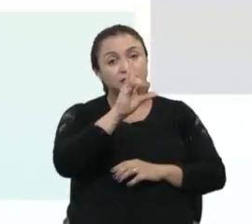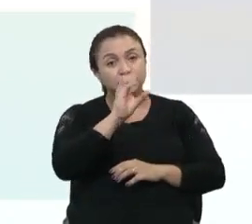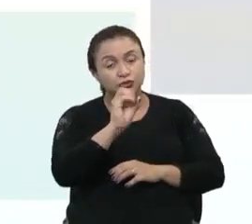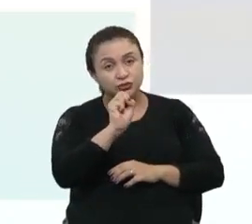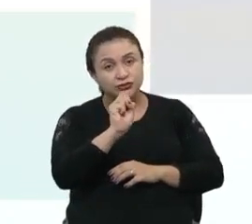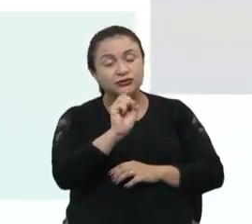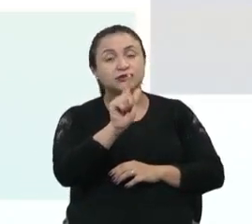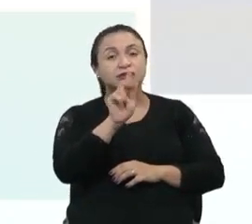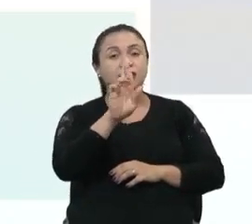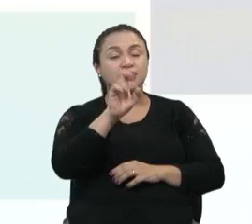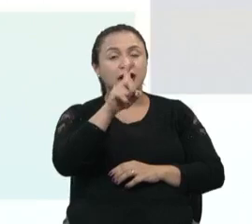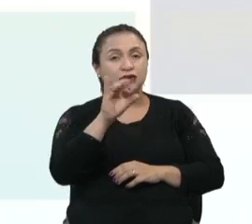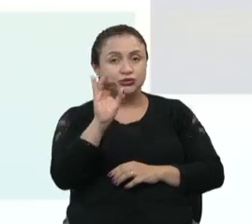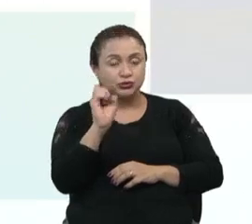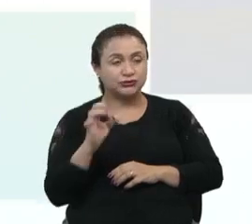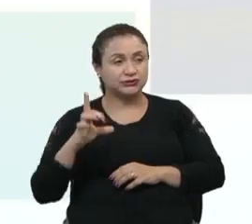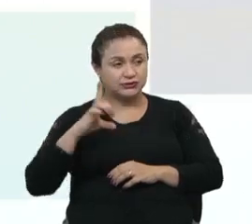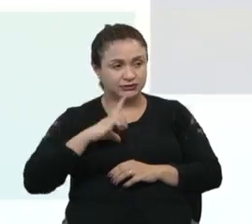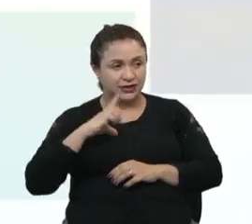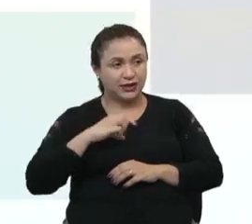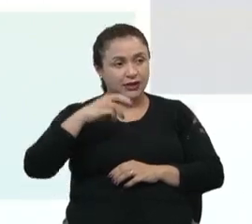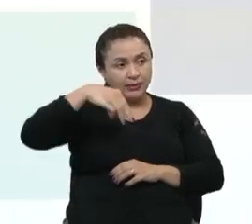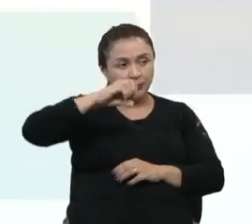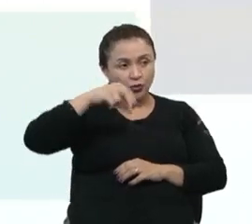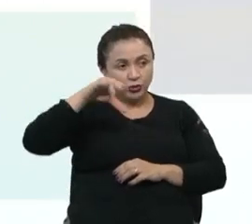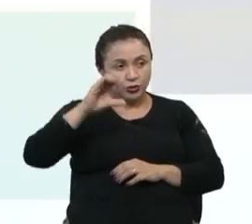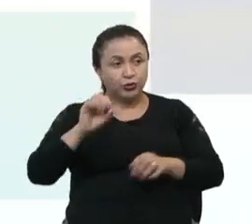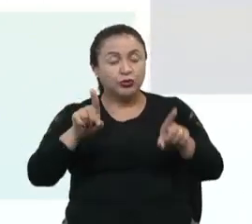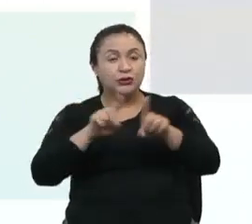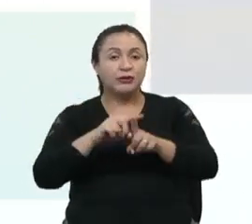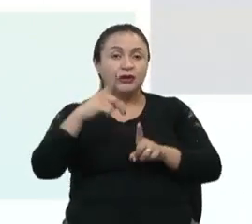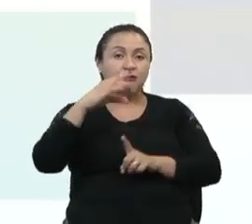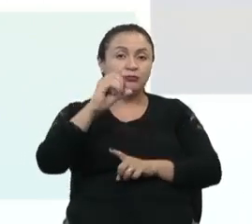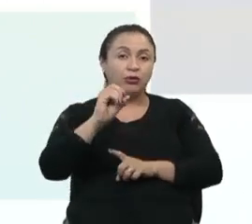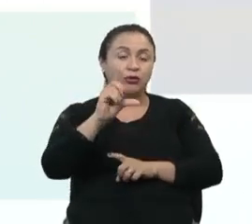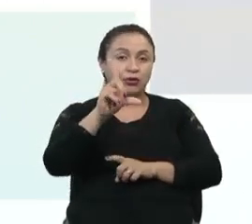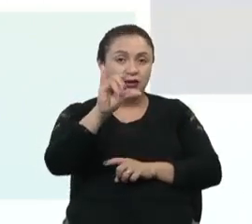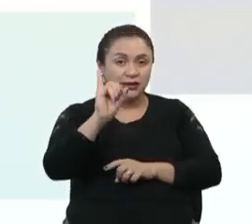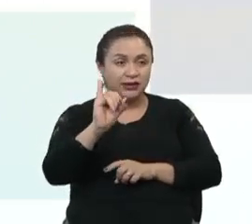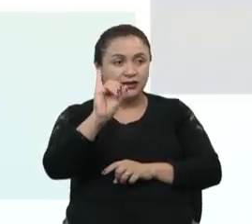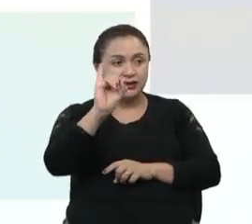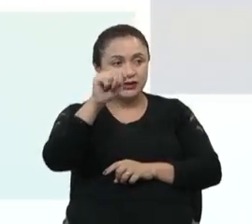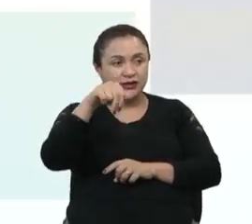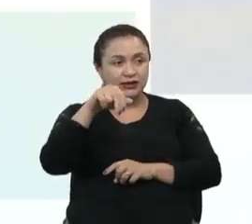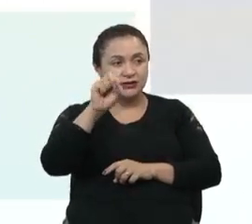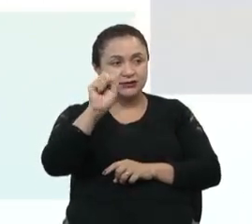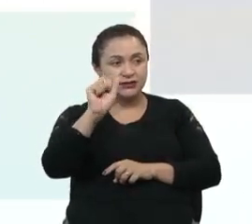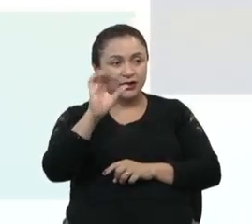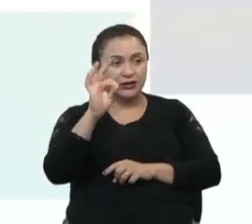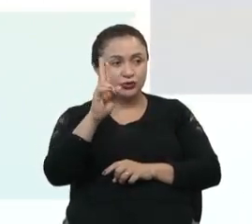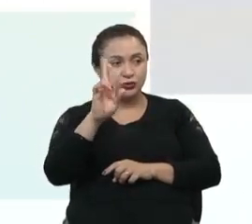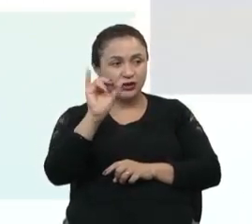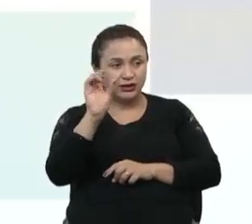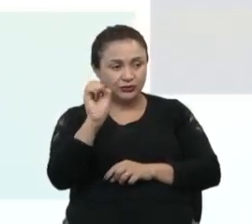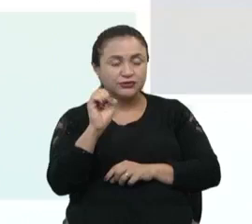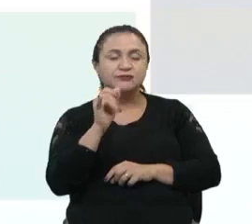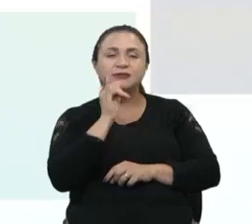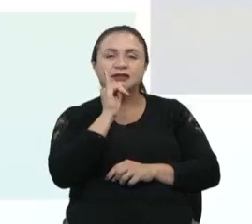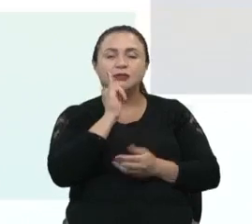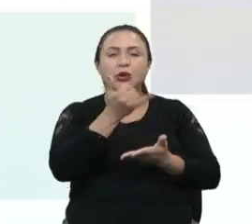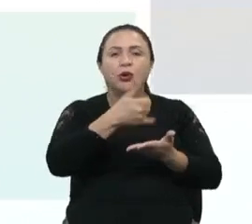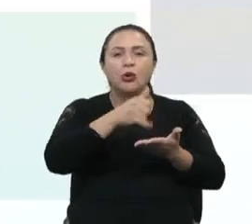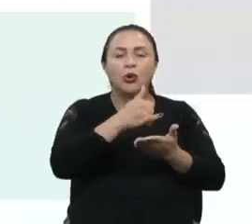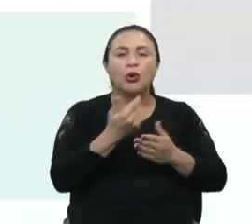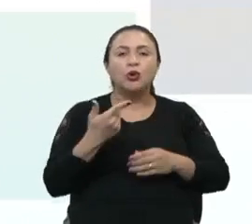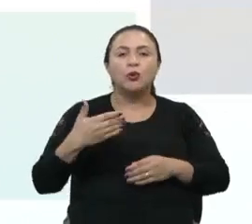e poli-insaturados. Então, em destaque, podemos falar sobre o óleo de peixe,